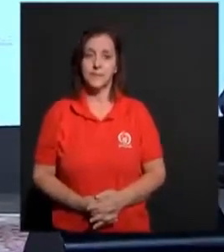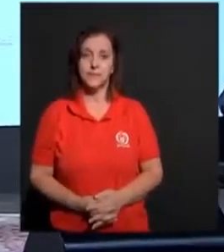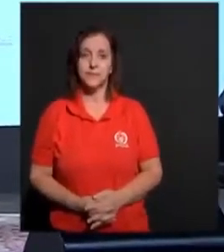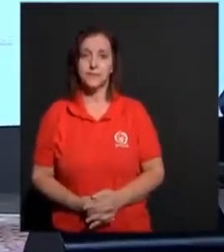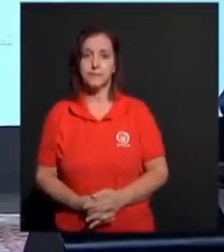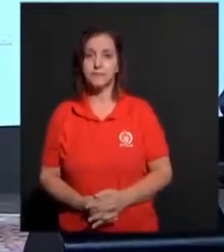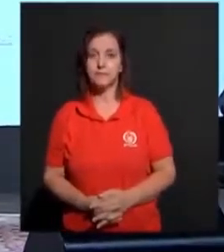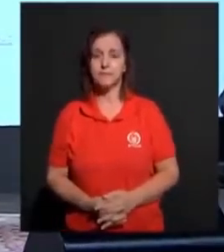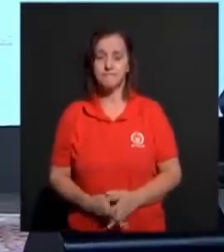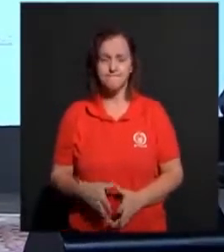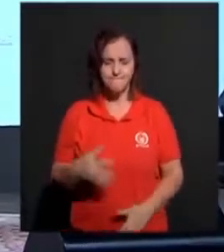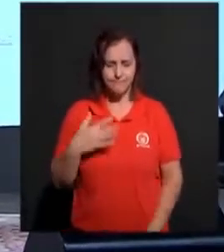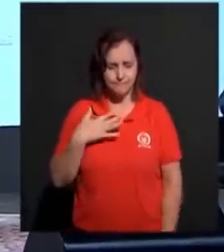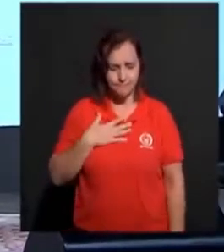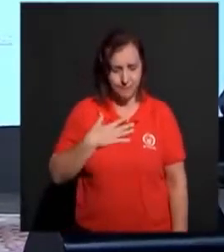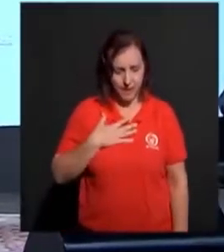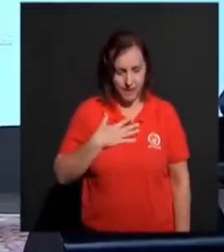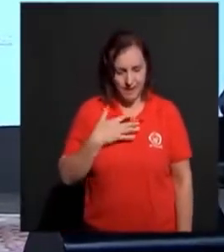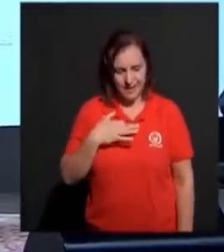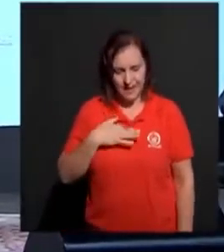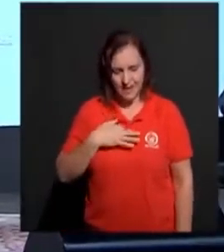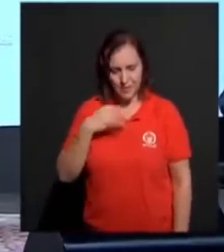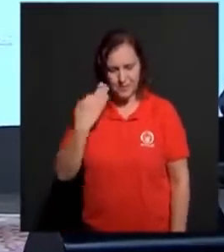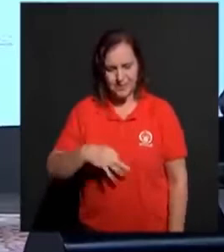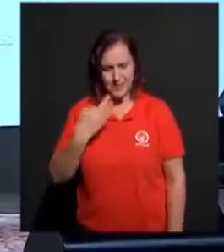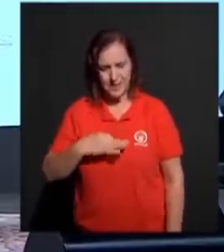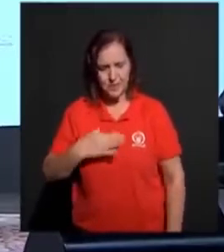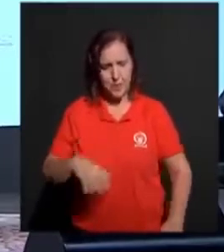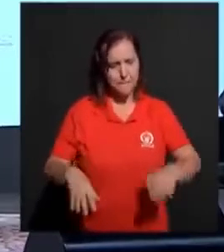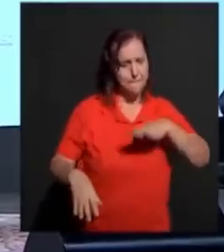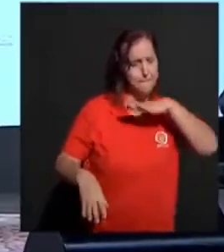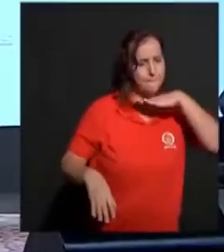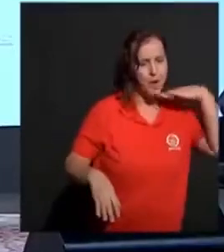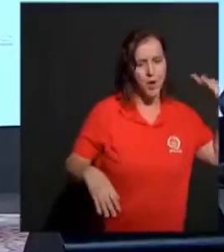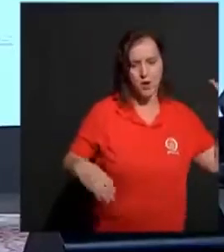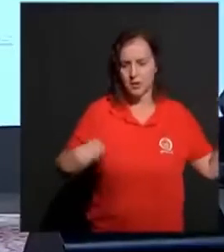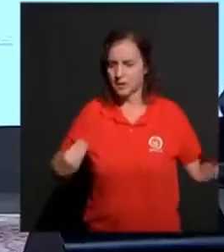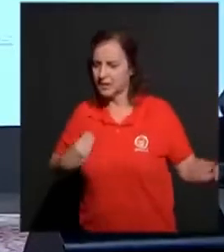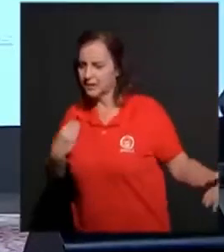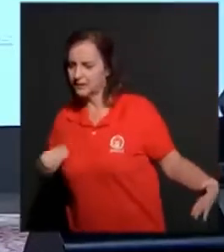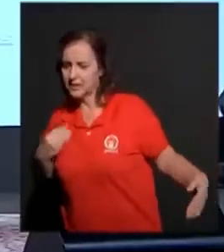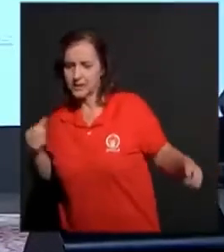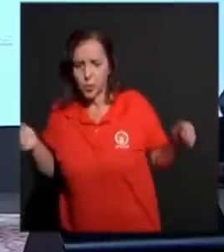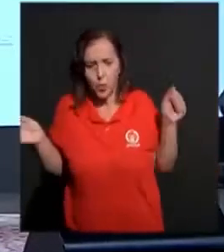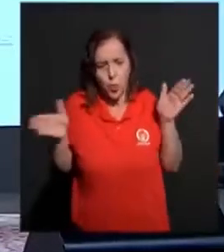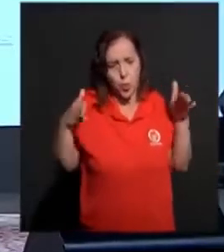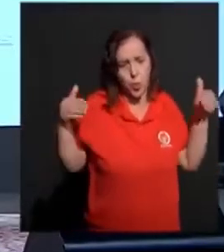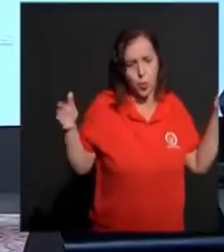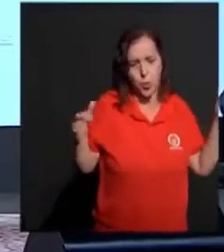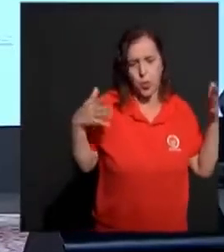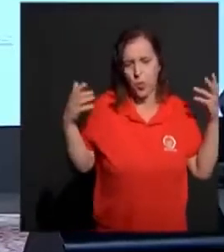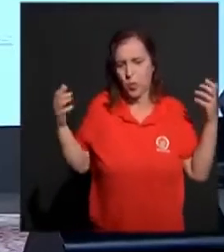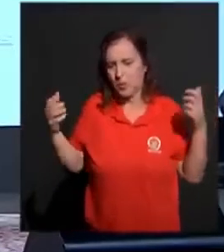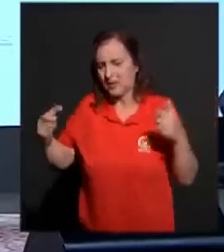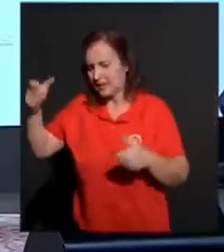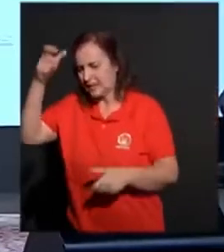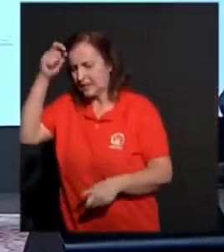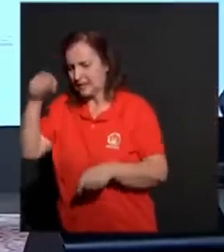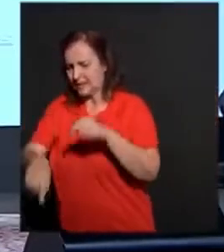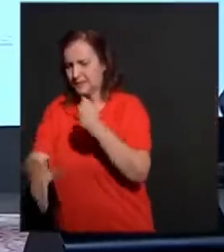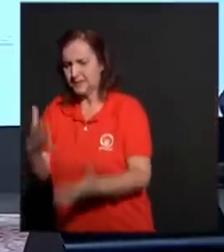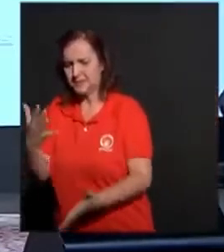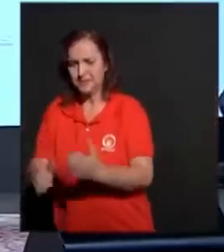Porque estou certo. De que nem a morte. Nem a vida. Nem os anjos. Nem os principados.